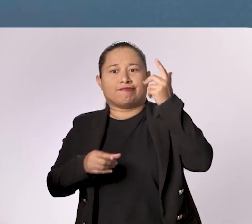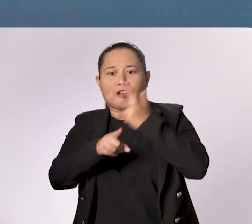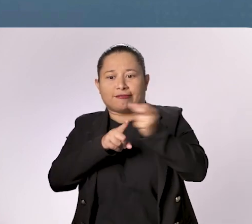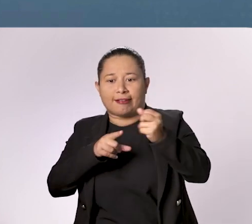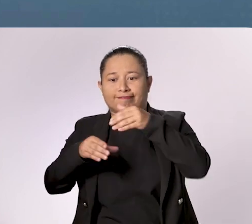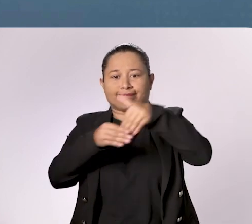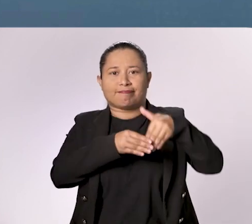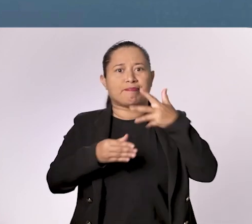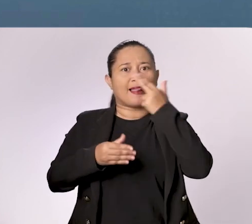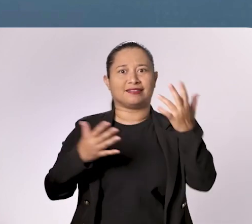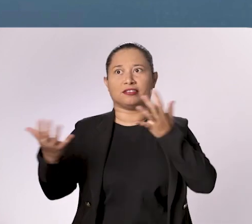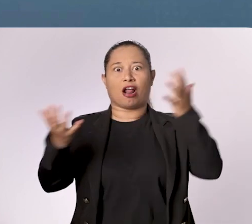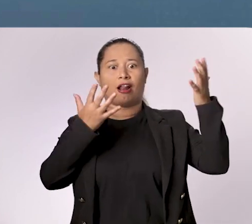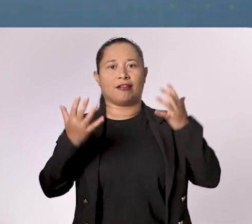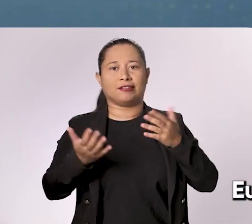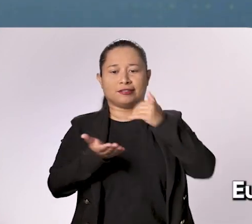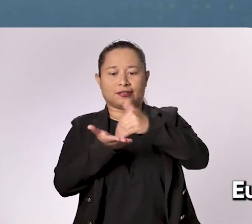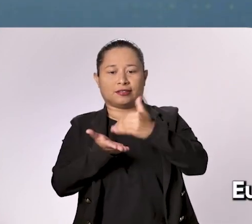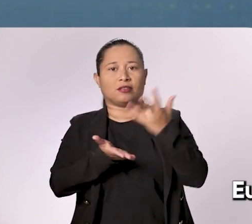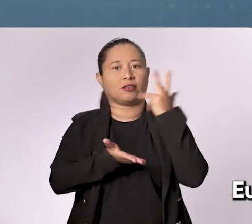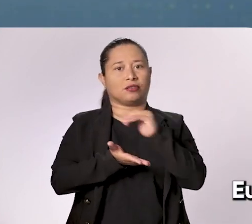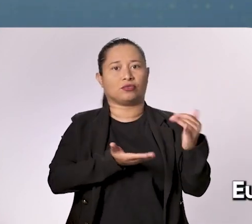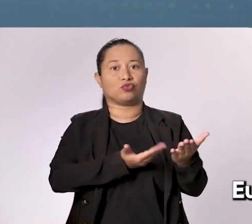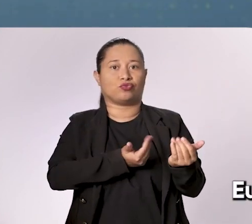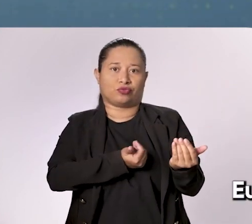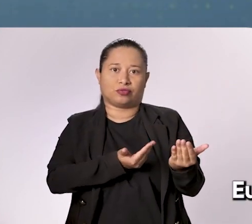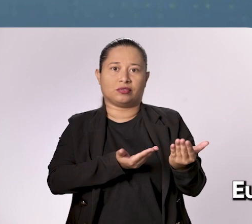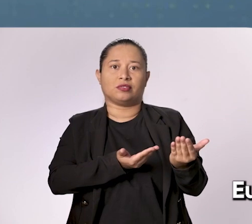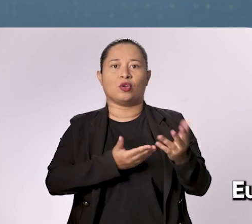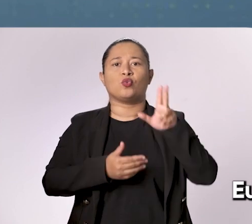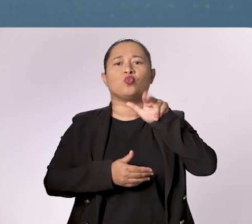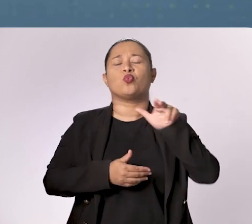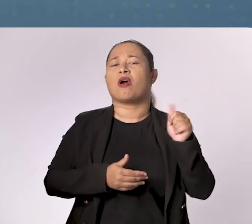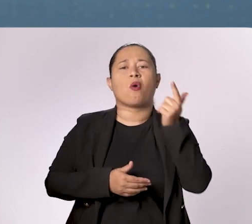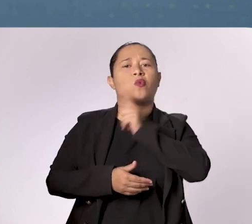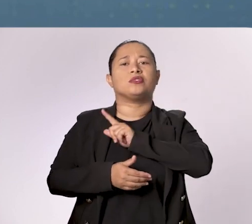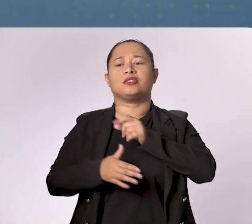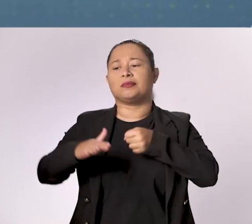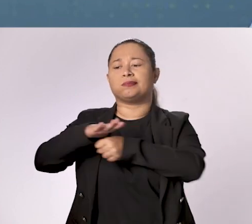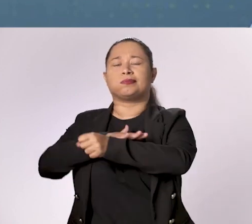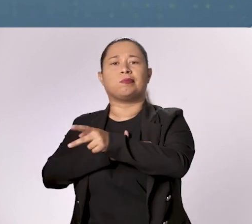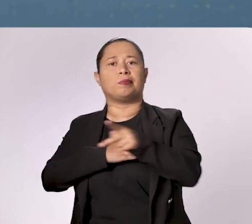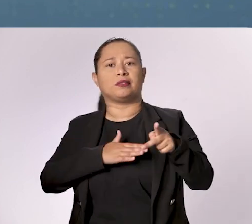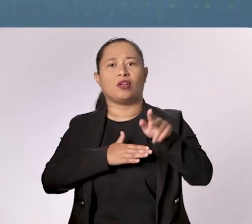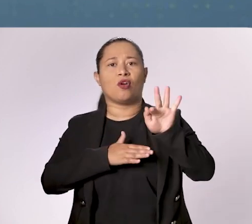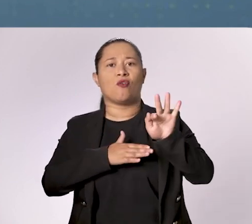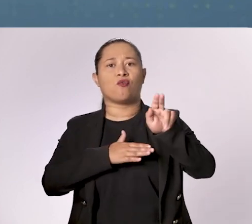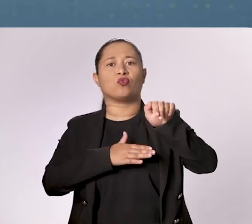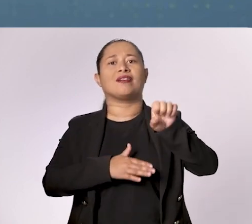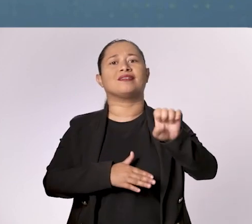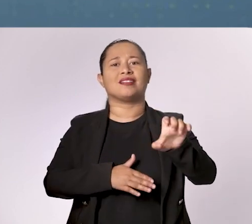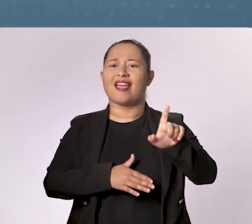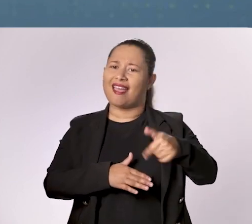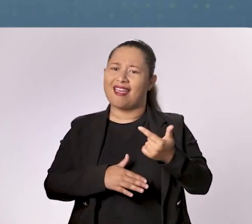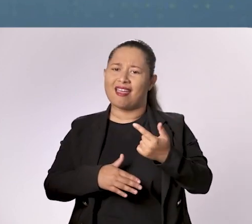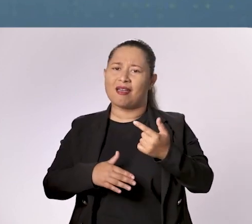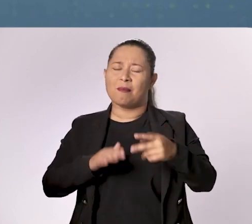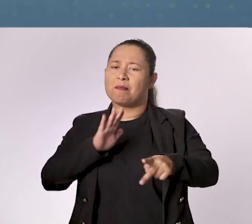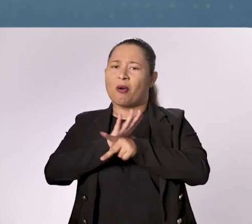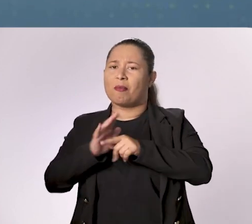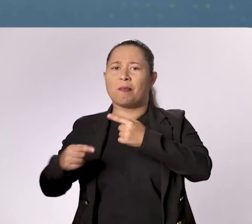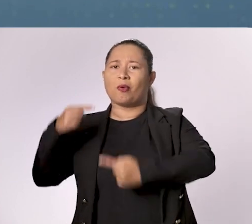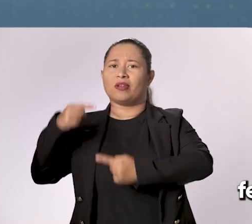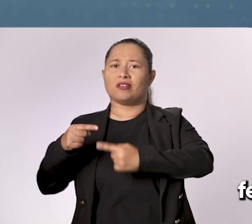jogo que ela faz de um vale-tudo eleitoral. Eu fui secretária de Criança e Juventude. Nunca consegui indicar o presidente da FUNASE, que era uma indicação